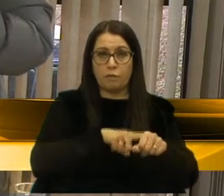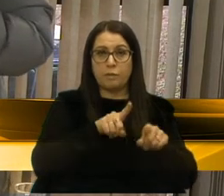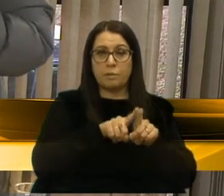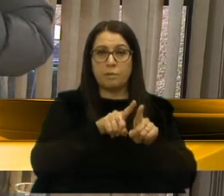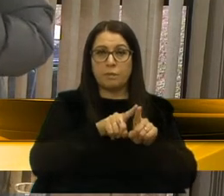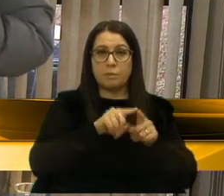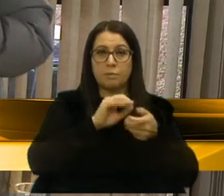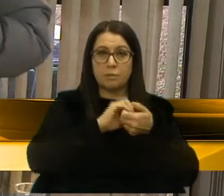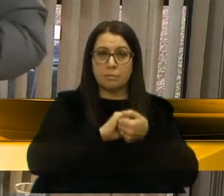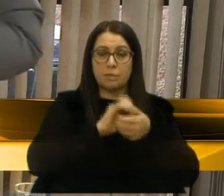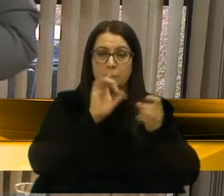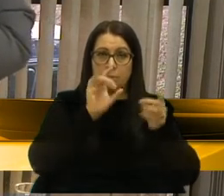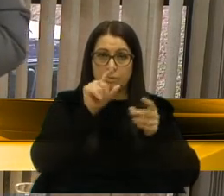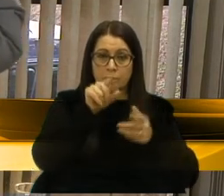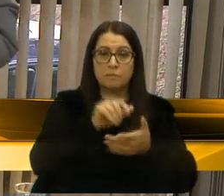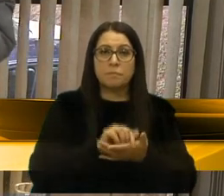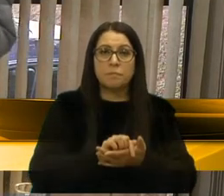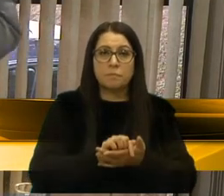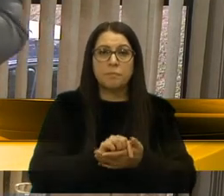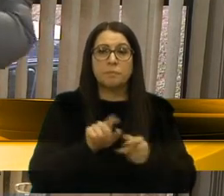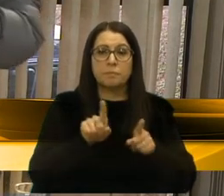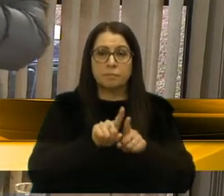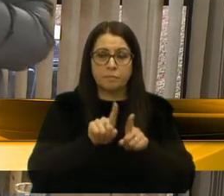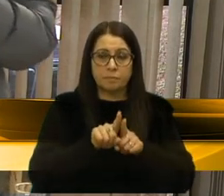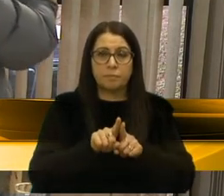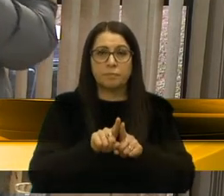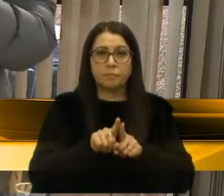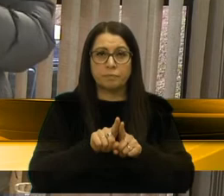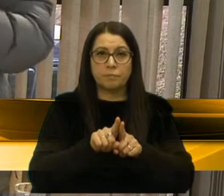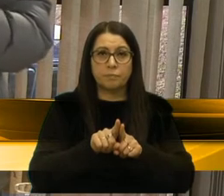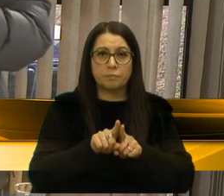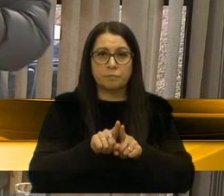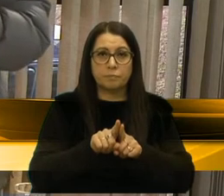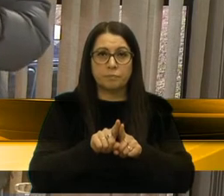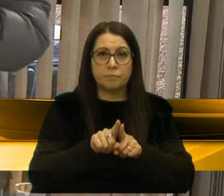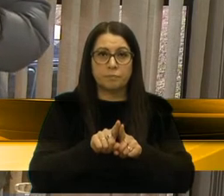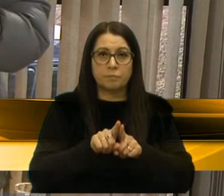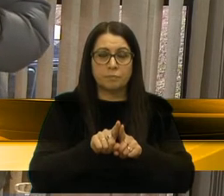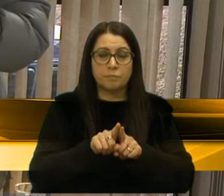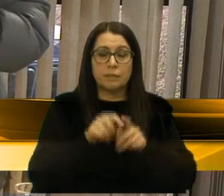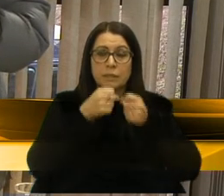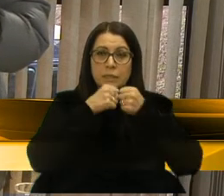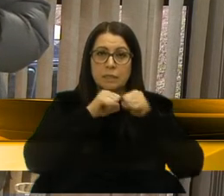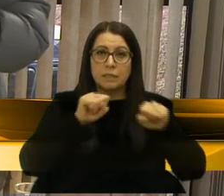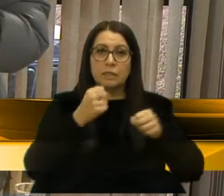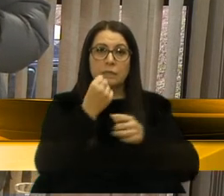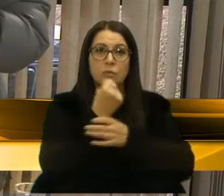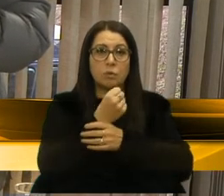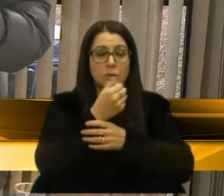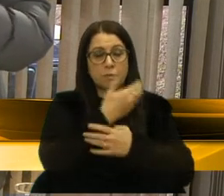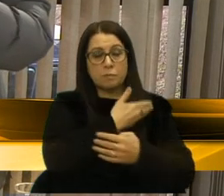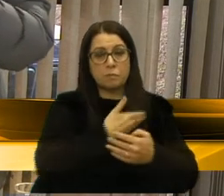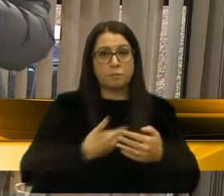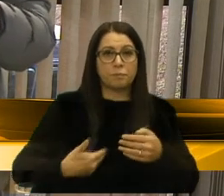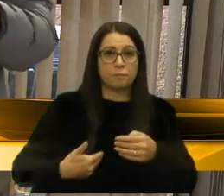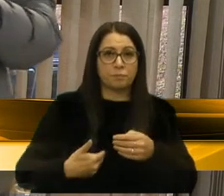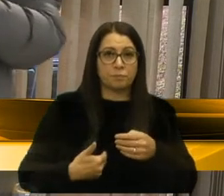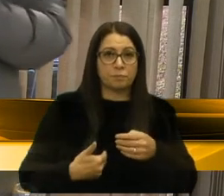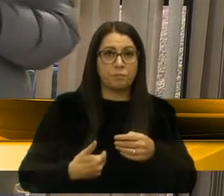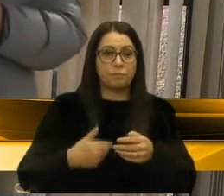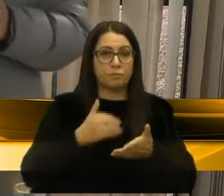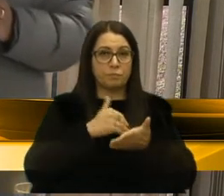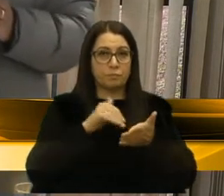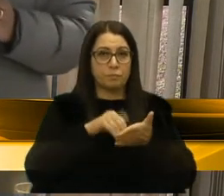fazer uma saudação muito especial, então, também, através da Secretaria de Segurança Pública, e o